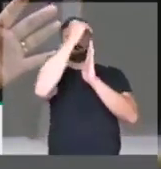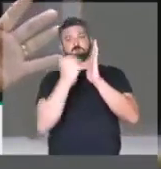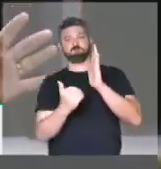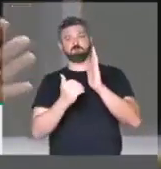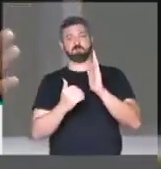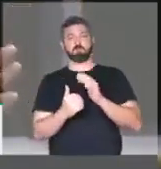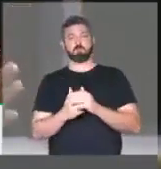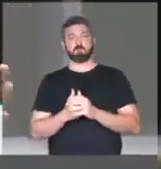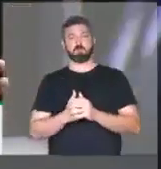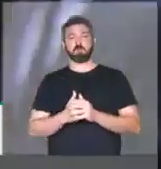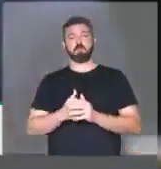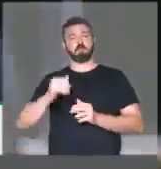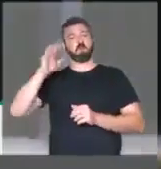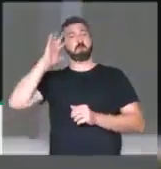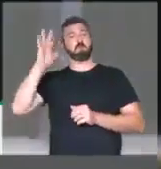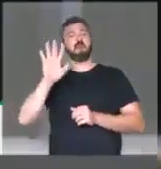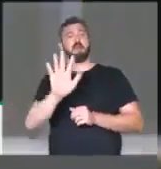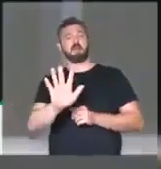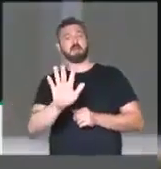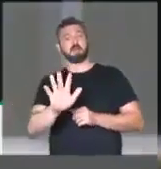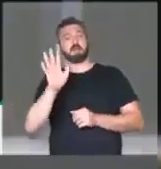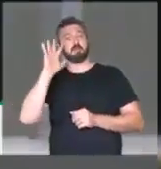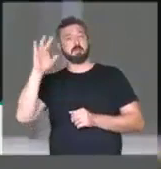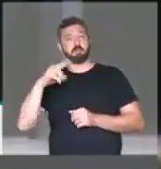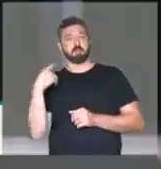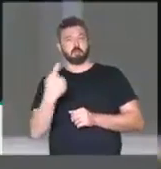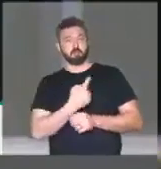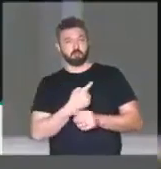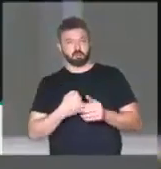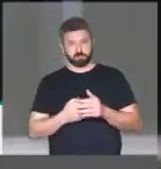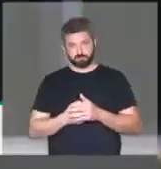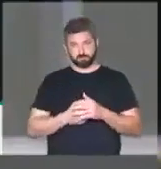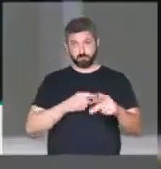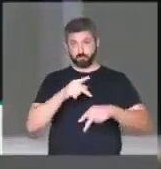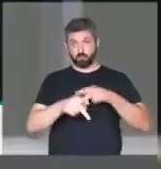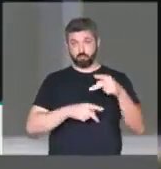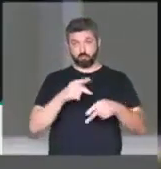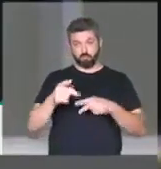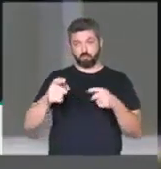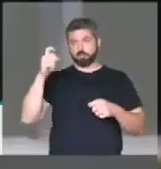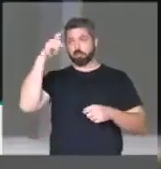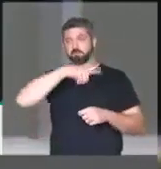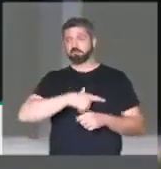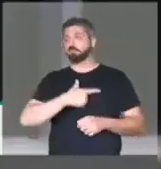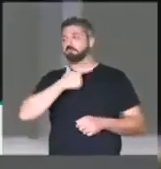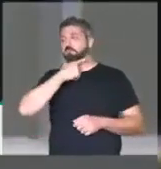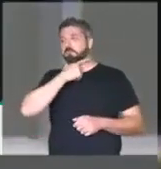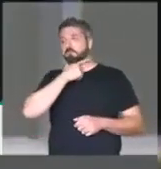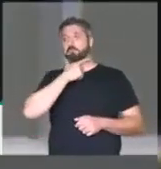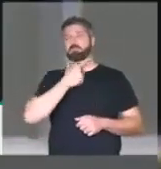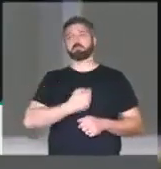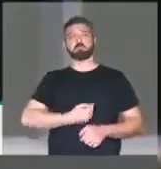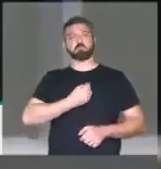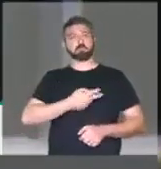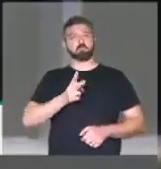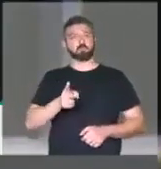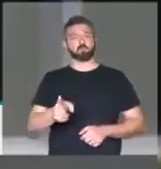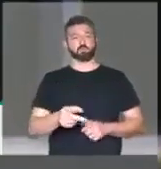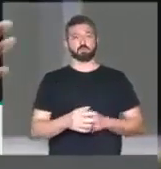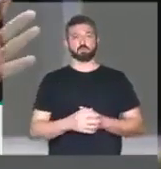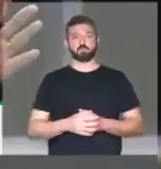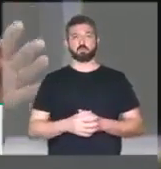Imaginemos nós, o brasileiro com grandes dificuldades de sobrevivência,